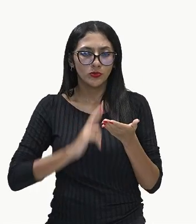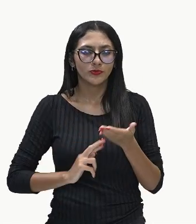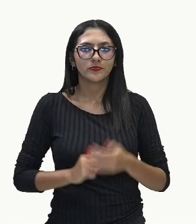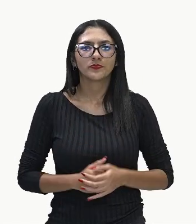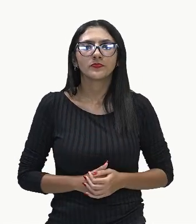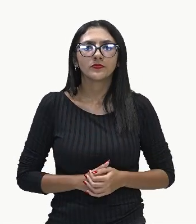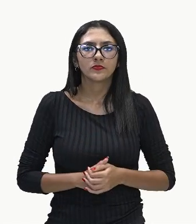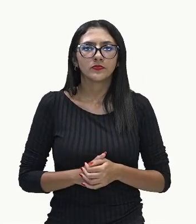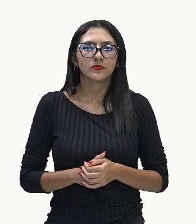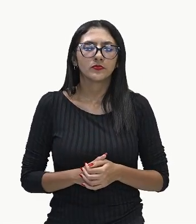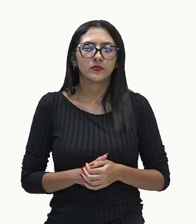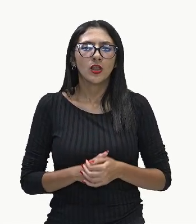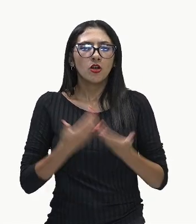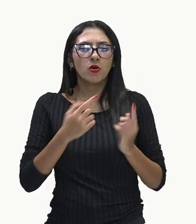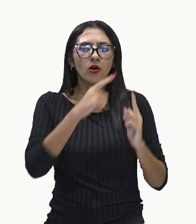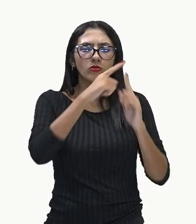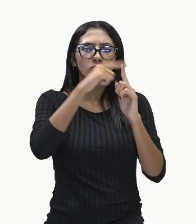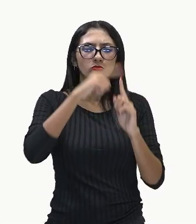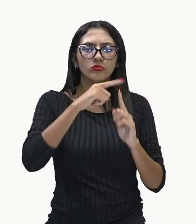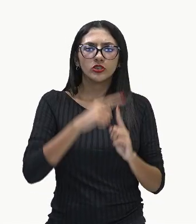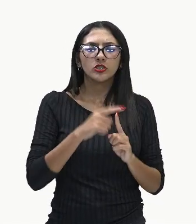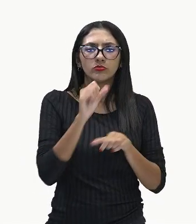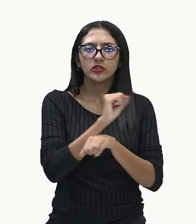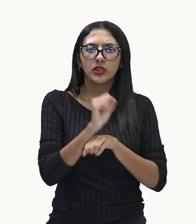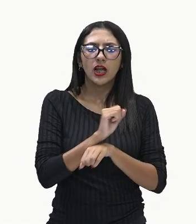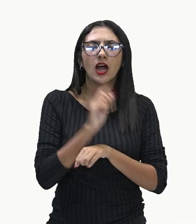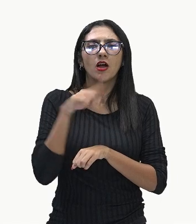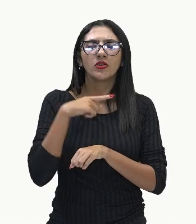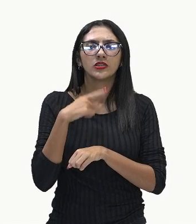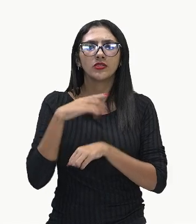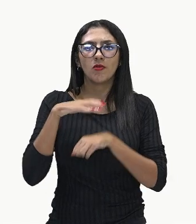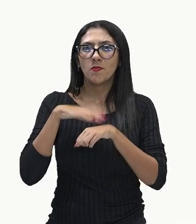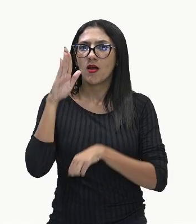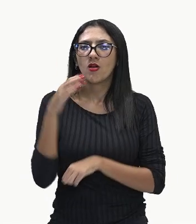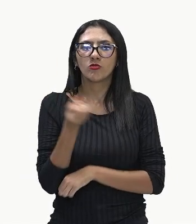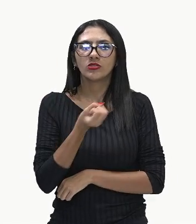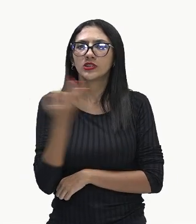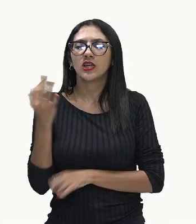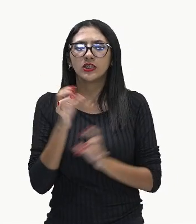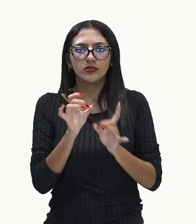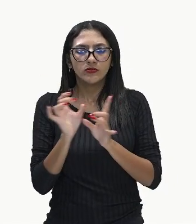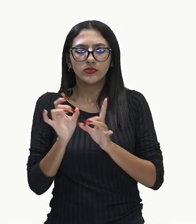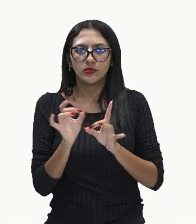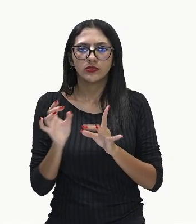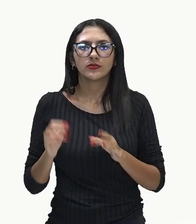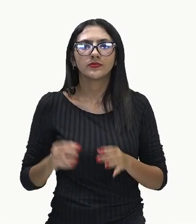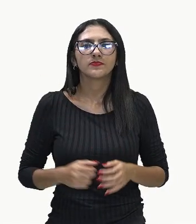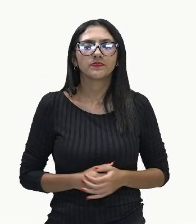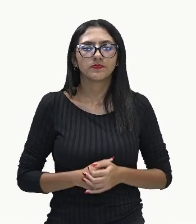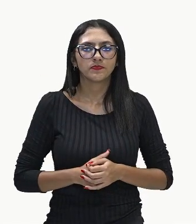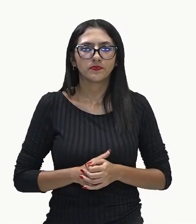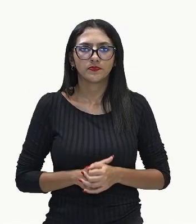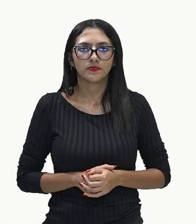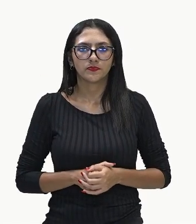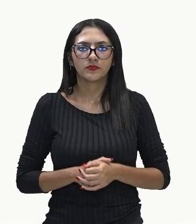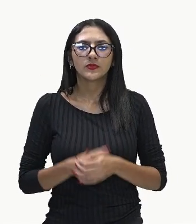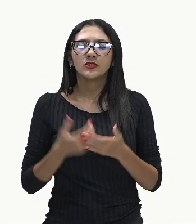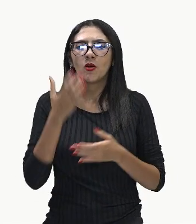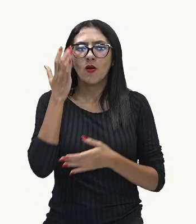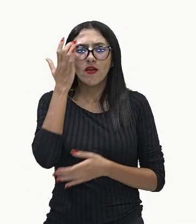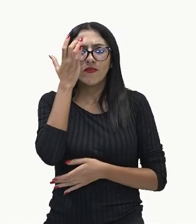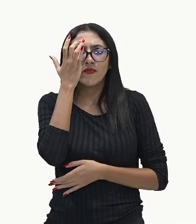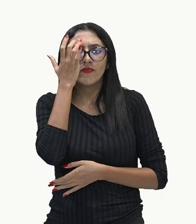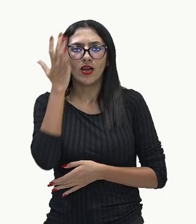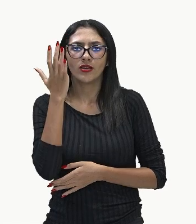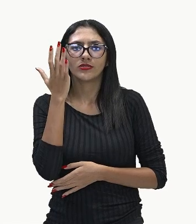marca de carro vendeu mais unidades de veículos em 2017? Então, é simples, né, pessoal? Basta a gente verificar,